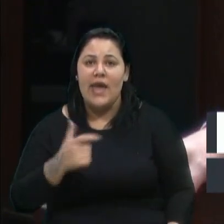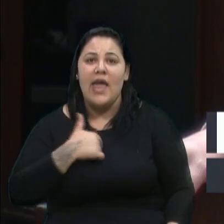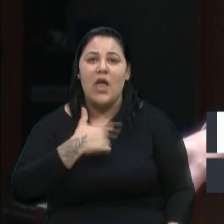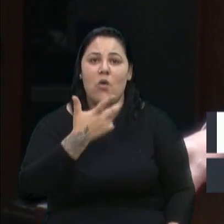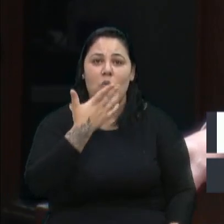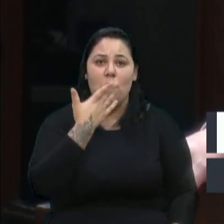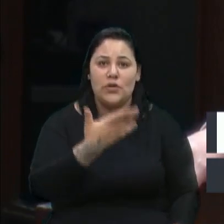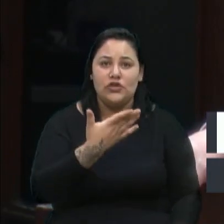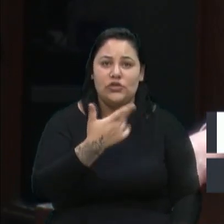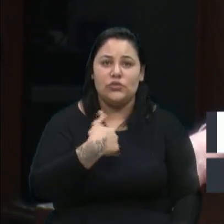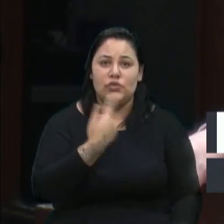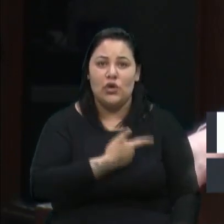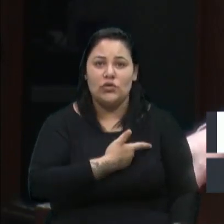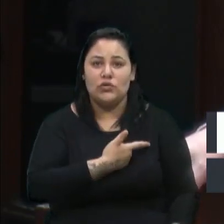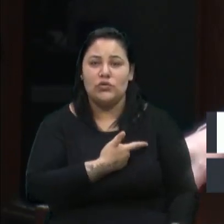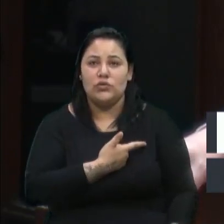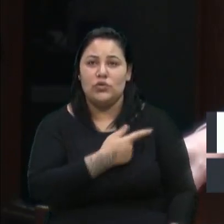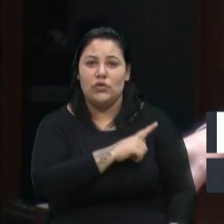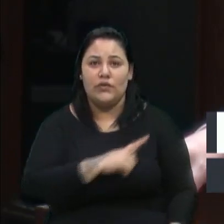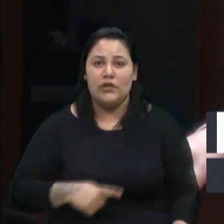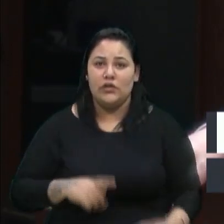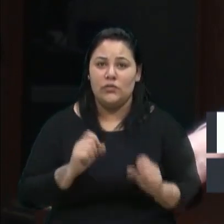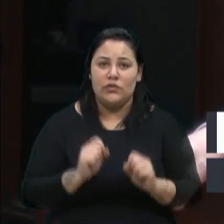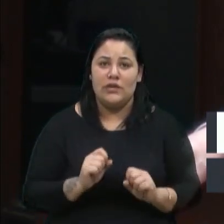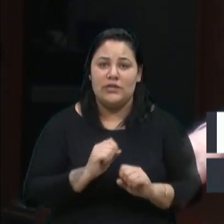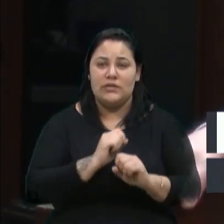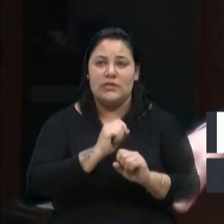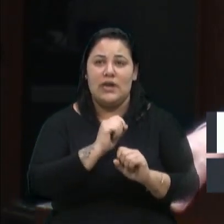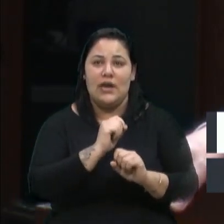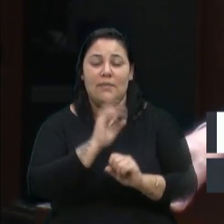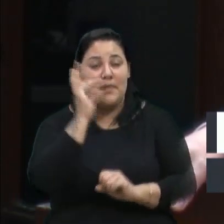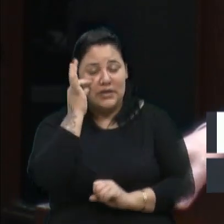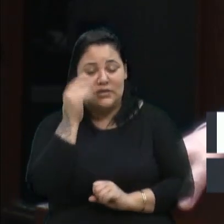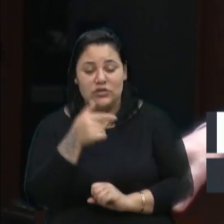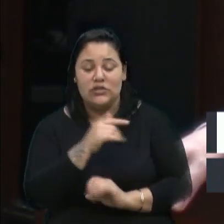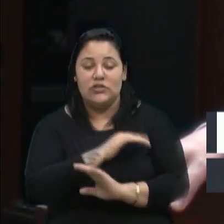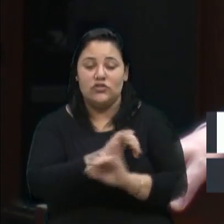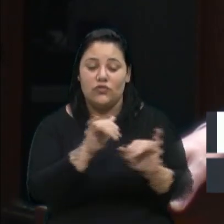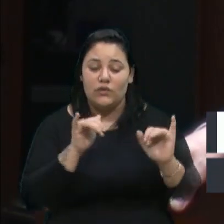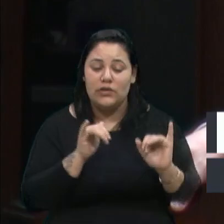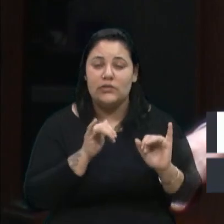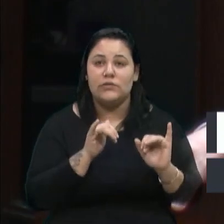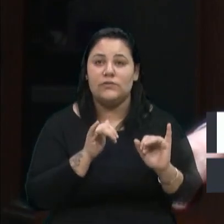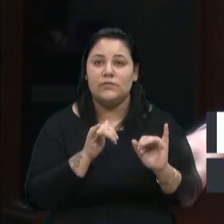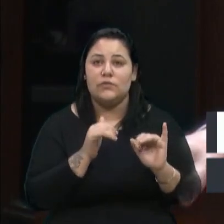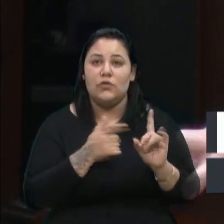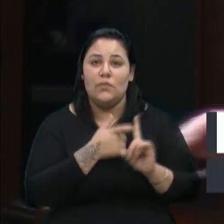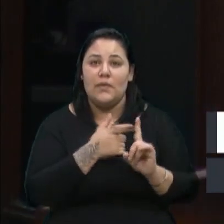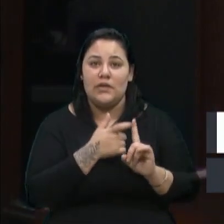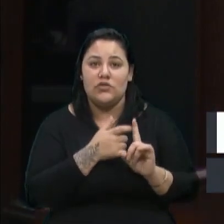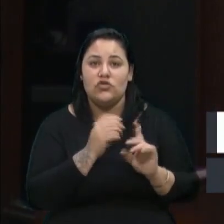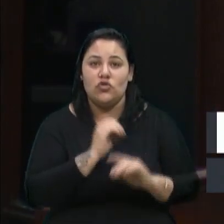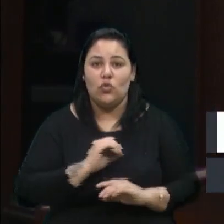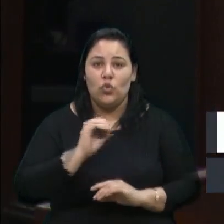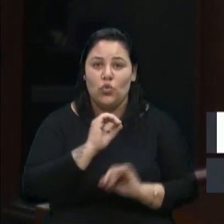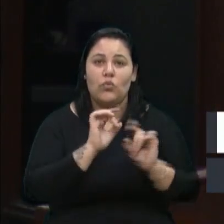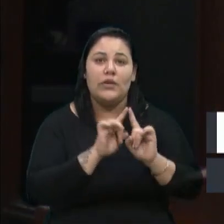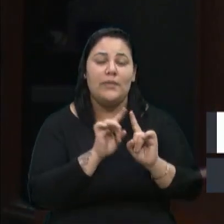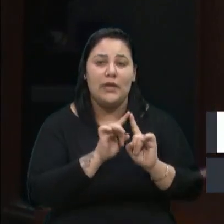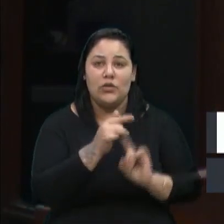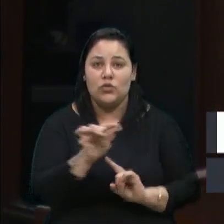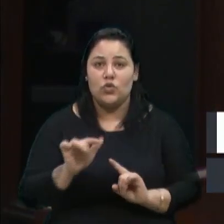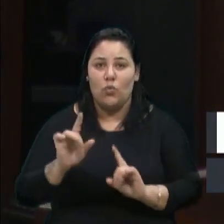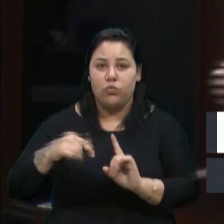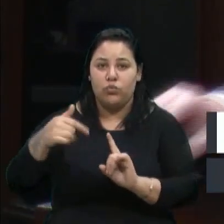nosso governador pudesse estar aqui presente também, divulgando essas campanhas, né, agora no mês de outubro e também nos meses